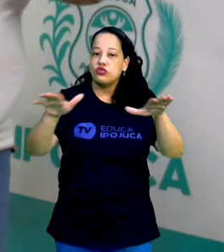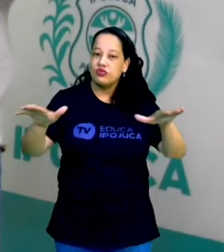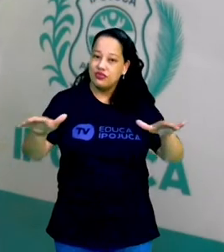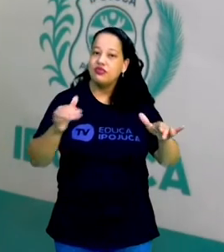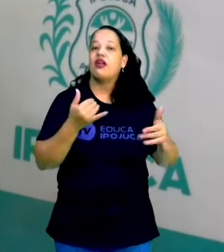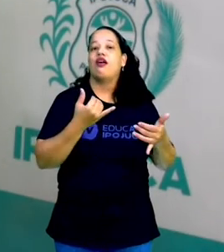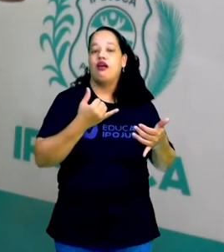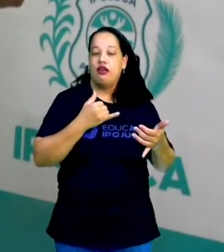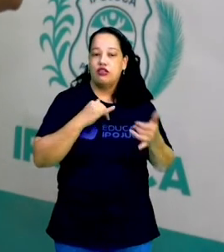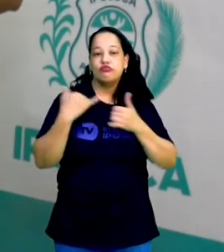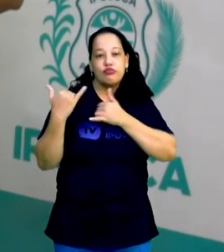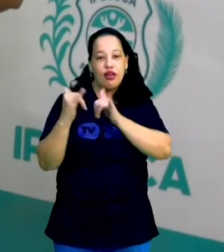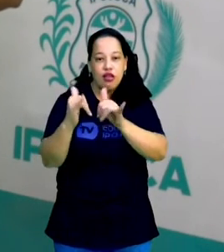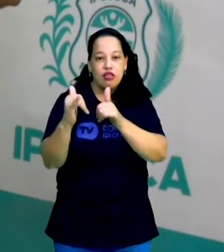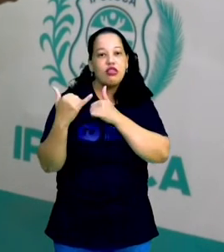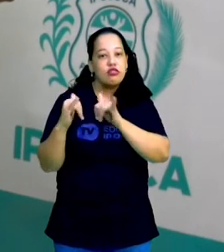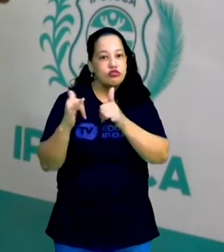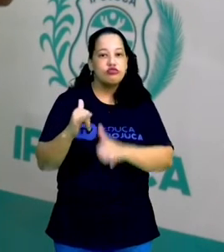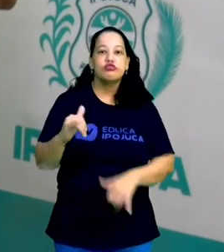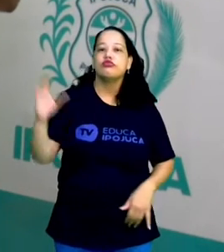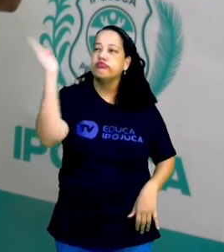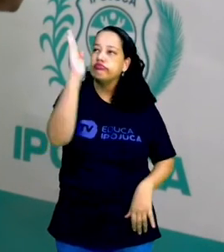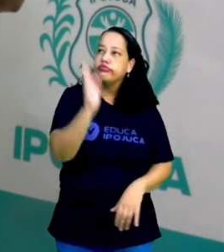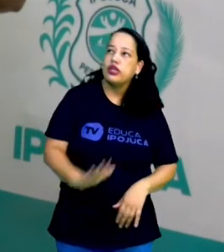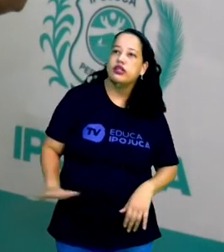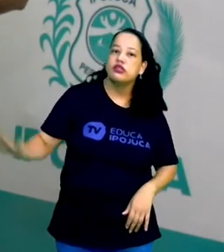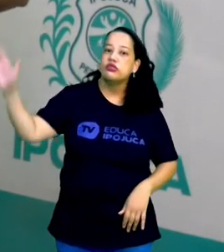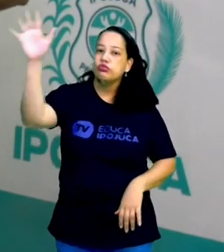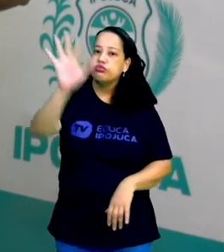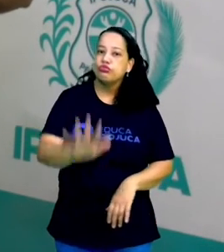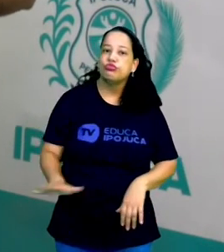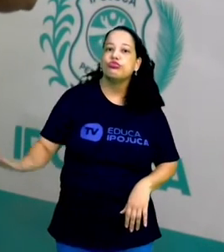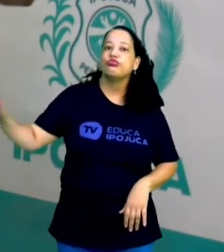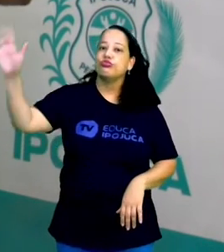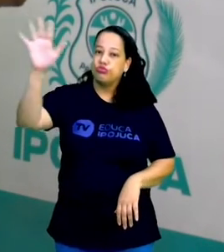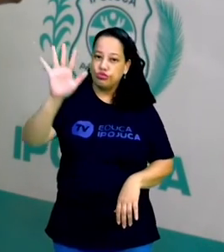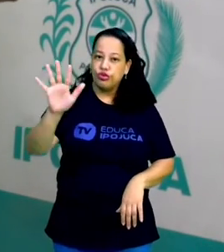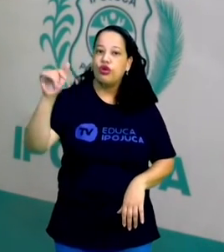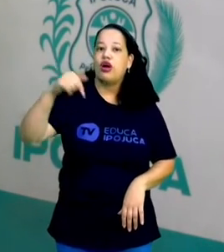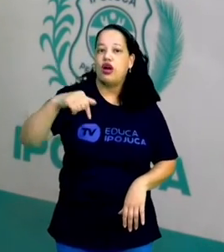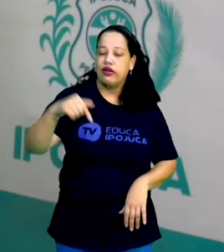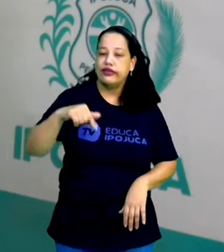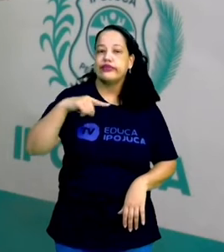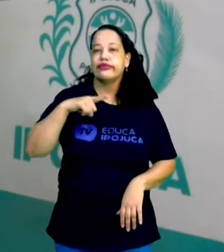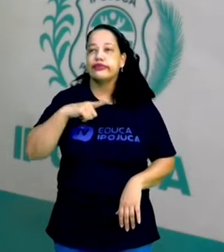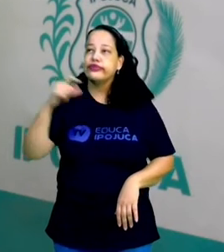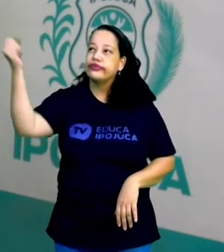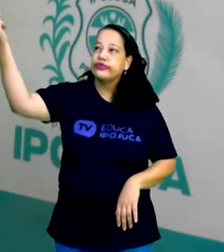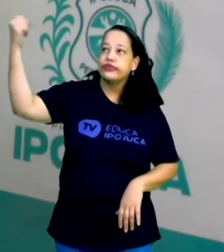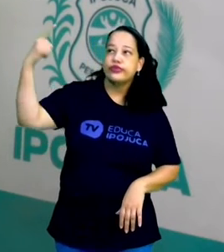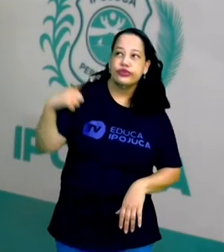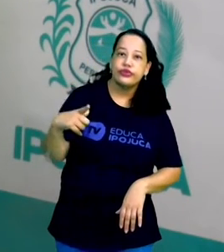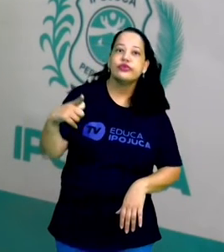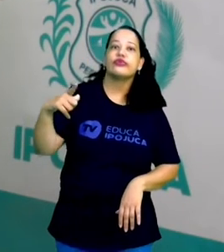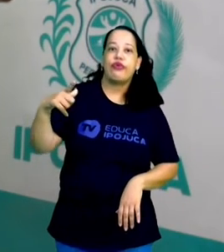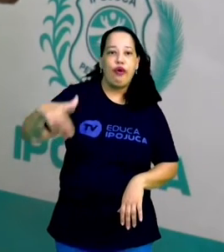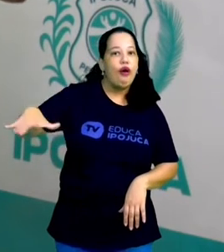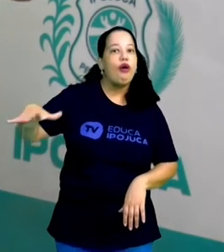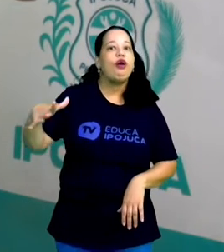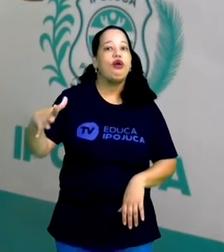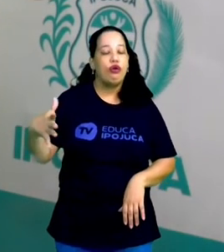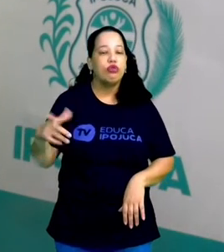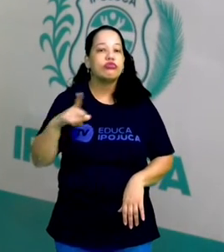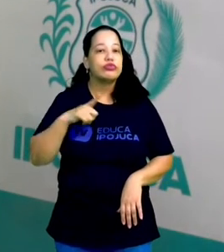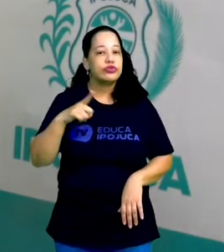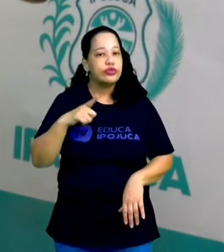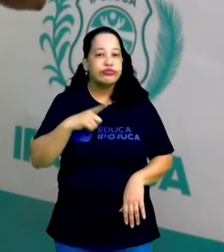as regiões do Brasil. O Brasil é um país tropical, onde a gente tem sol predominantemente